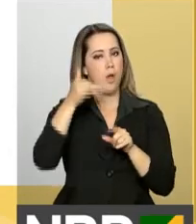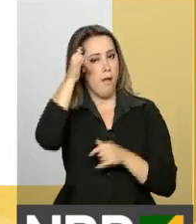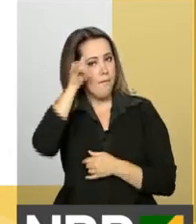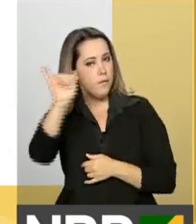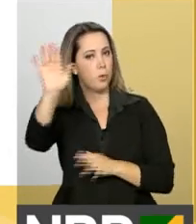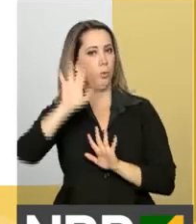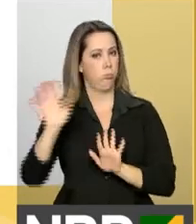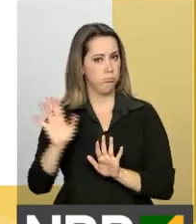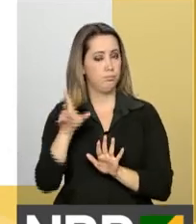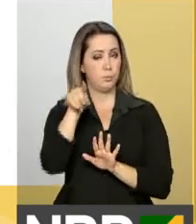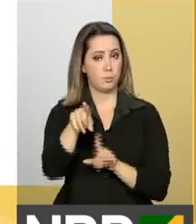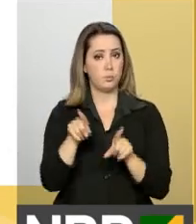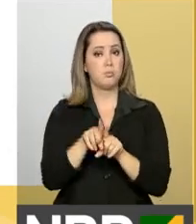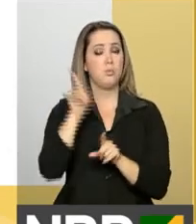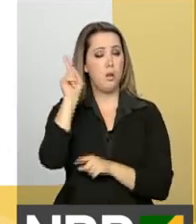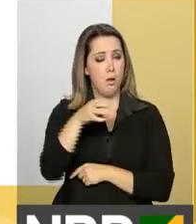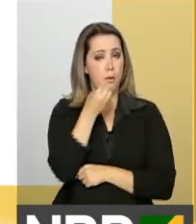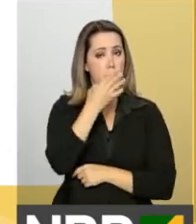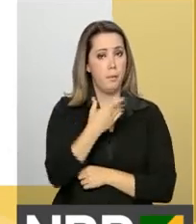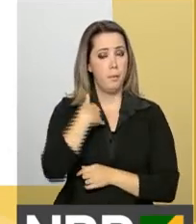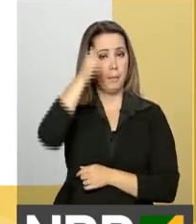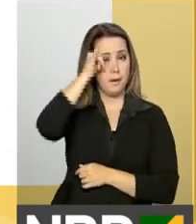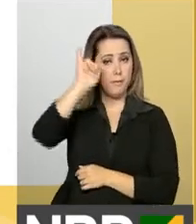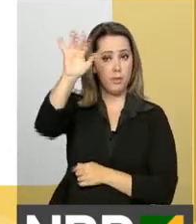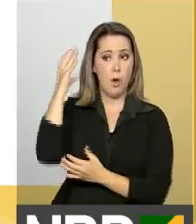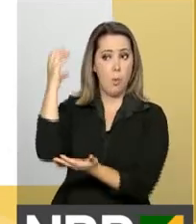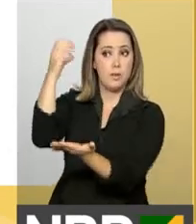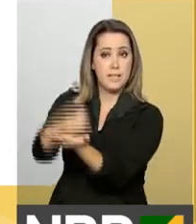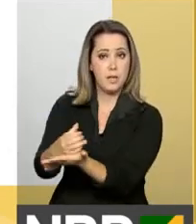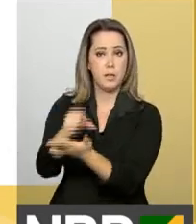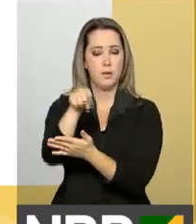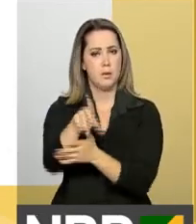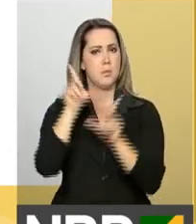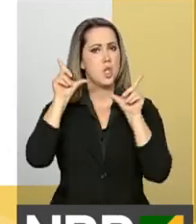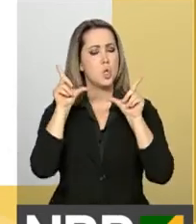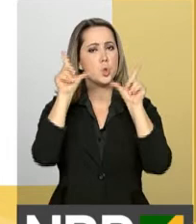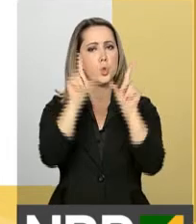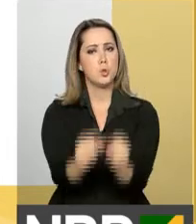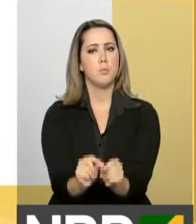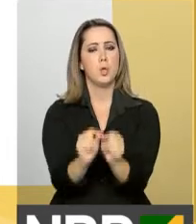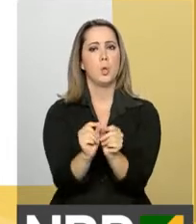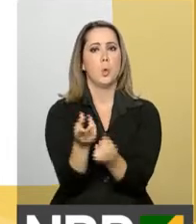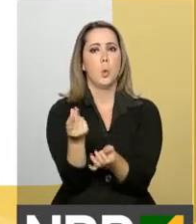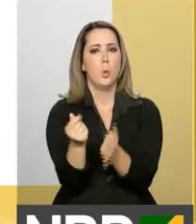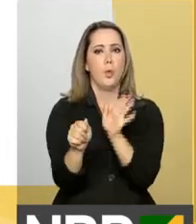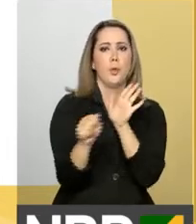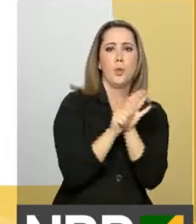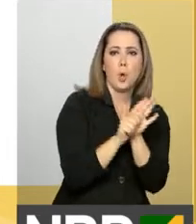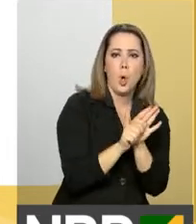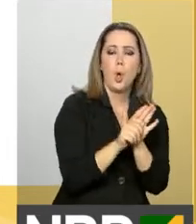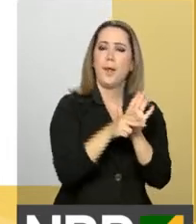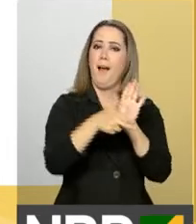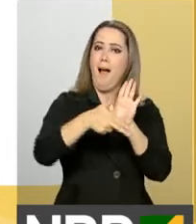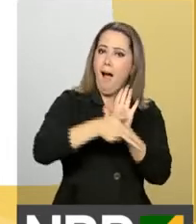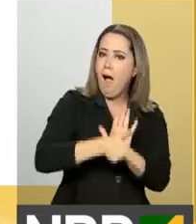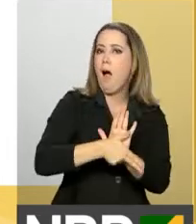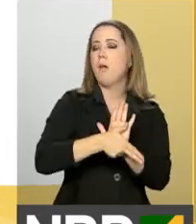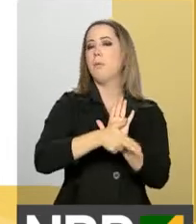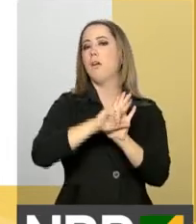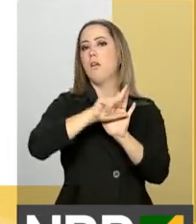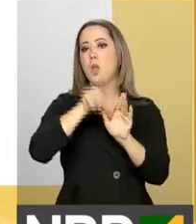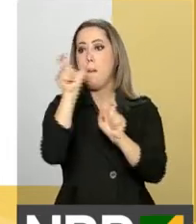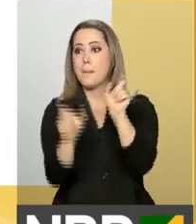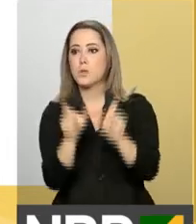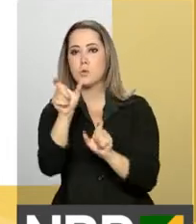estupendo no sentido de coibir o crime, no sentido de reduzir o contrabando de tráfico de armas, de drogas, de